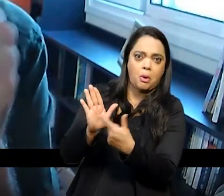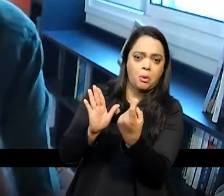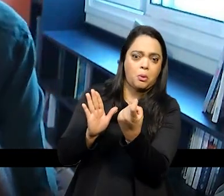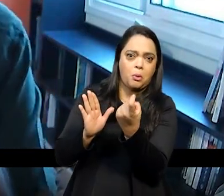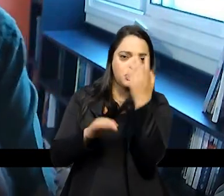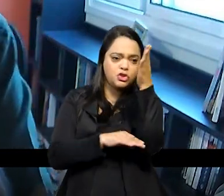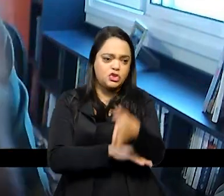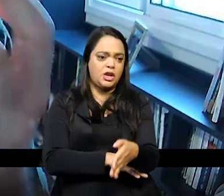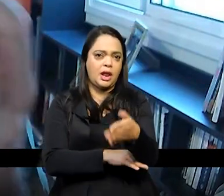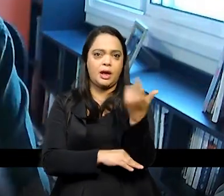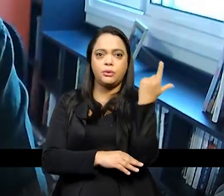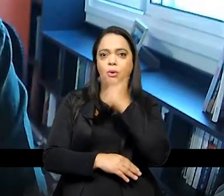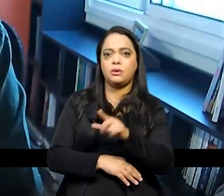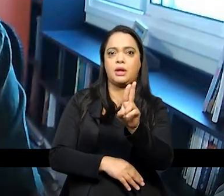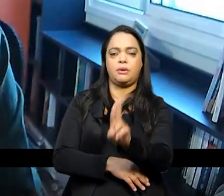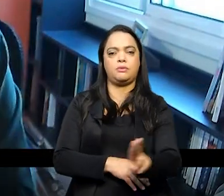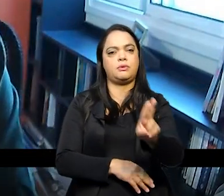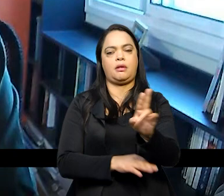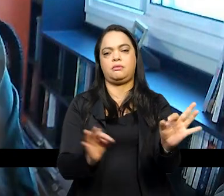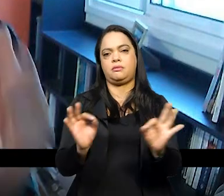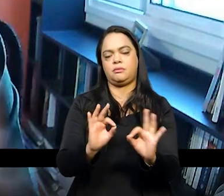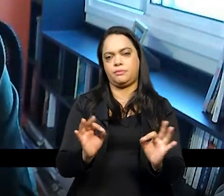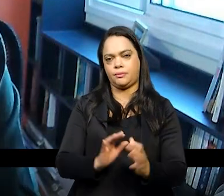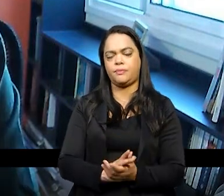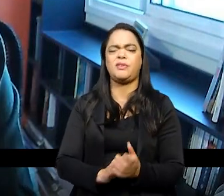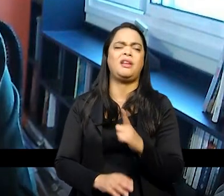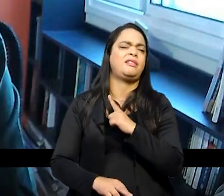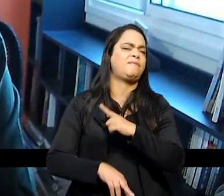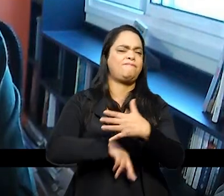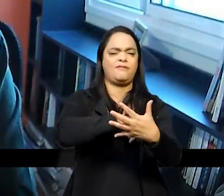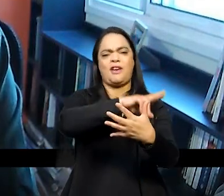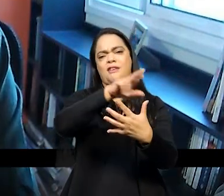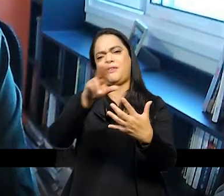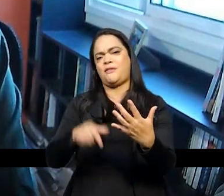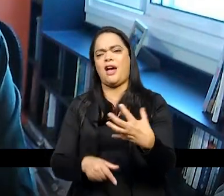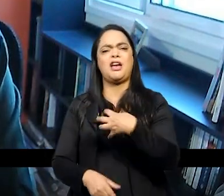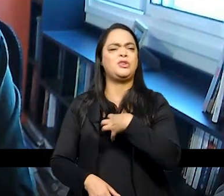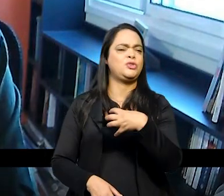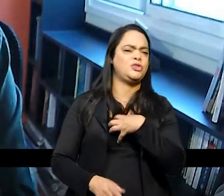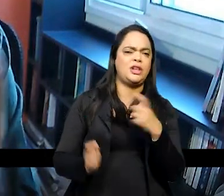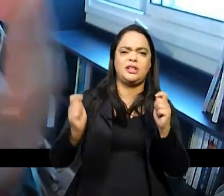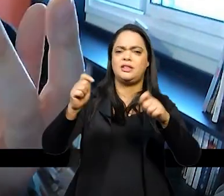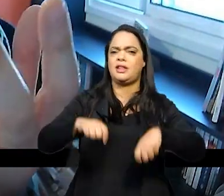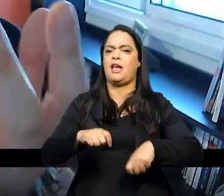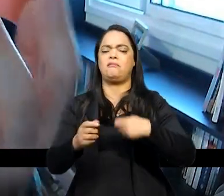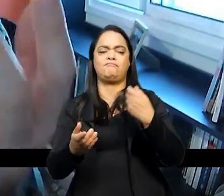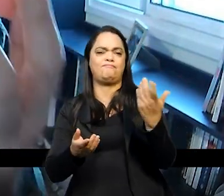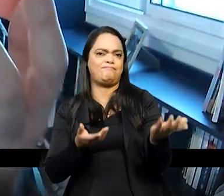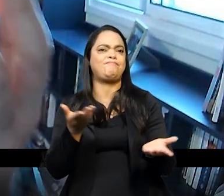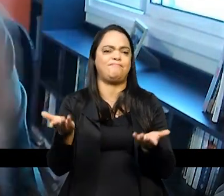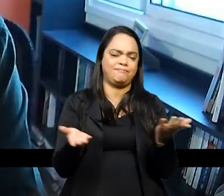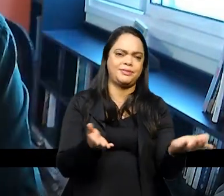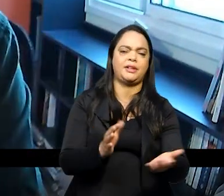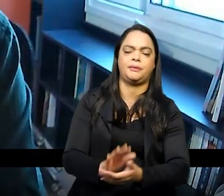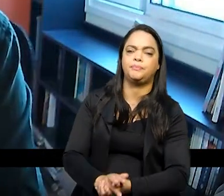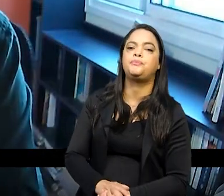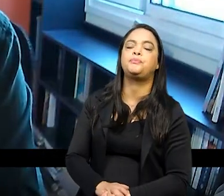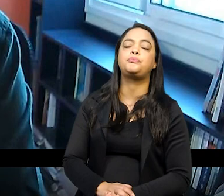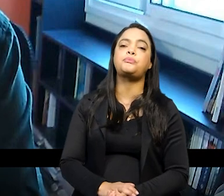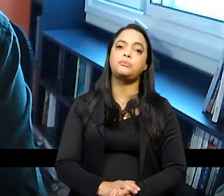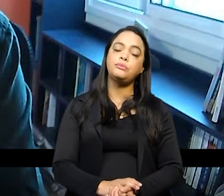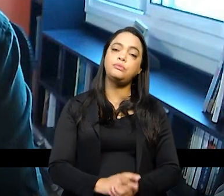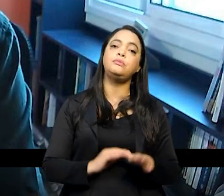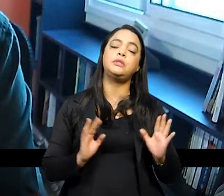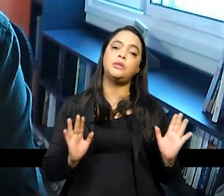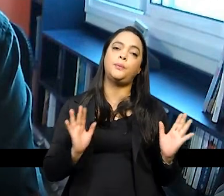forma de utilizar essa ponte no fundo são várias pontes de várias maneiras então